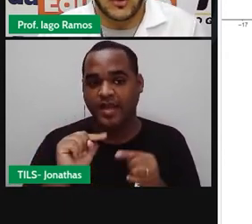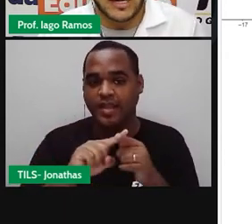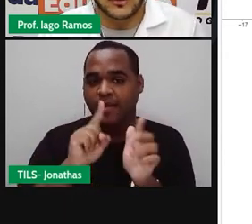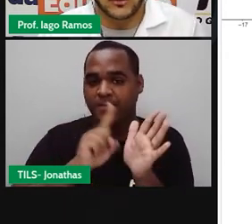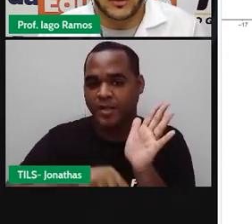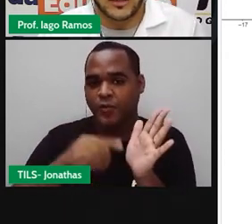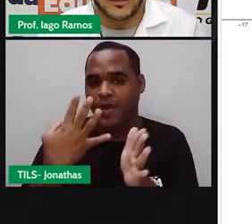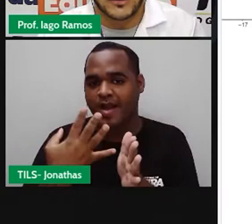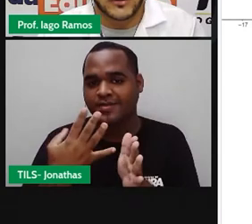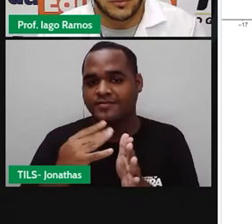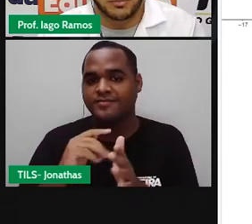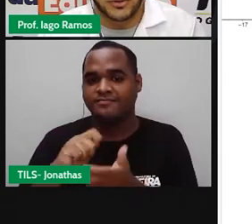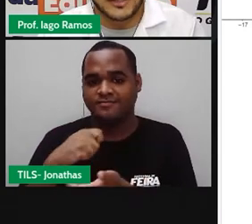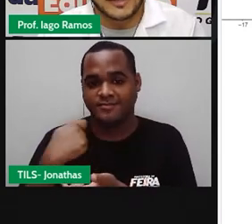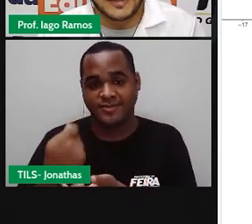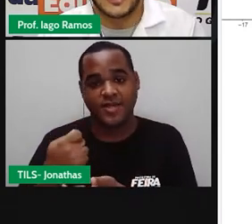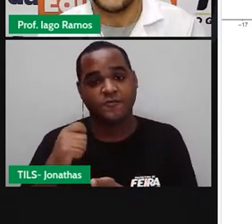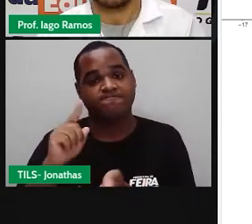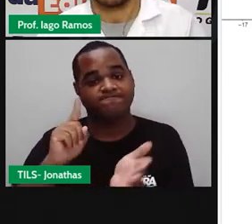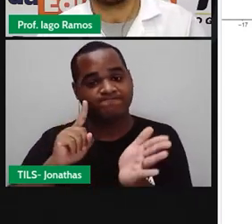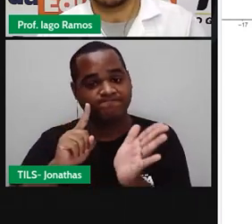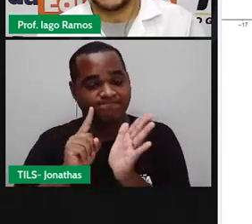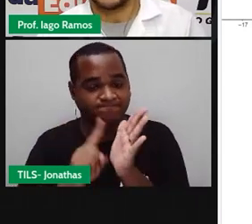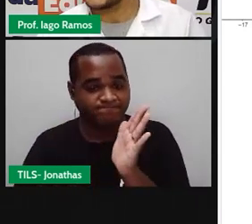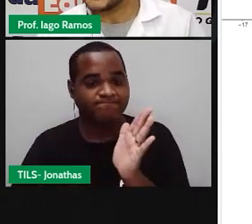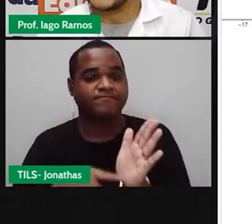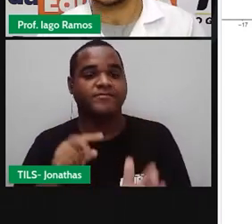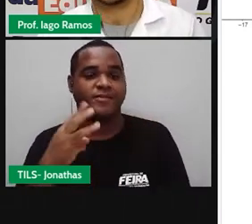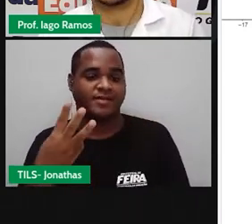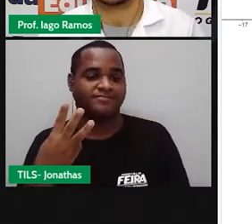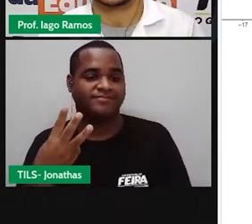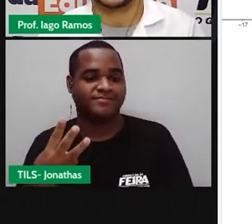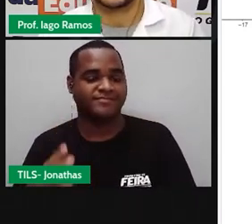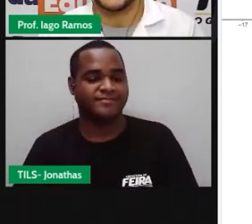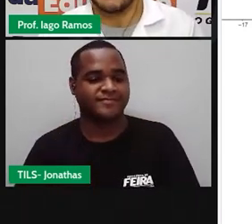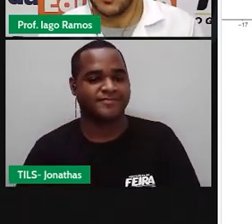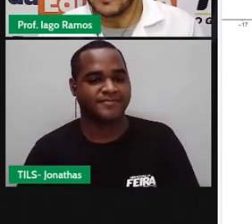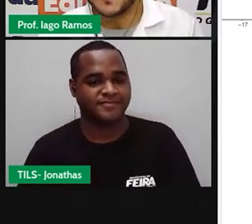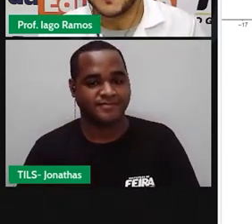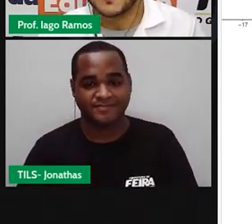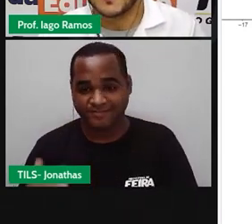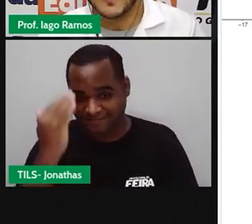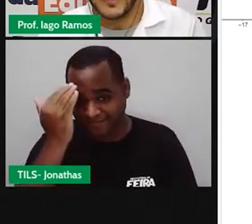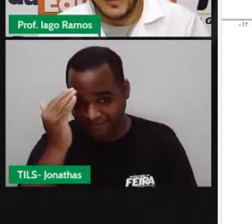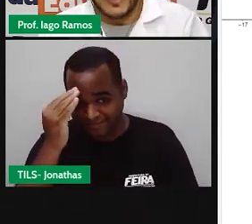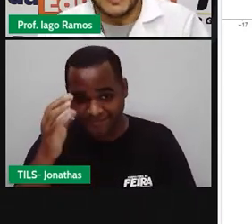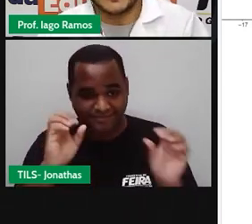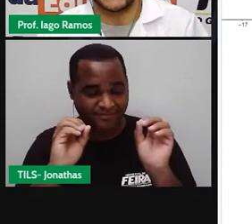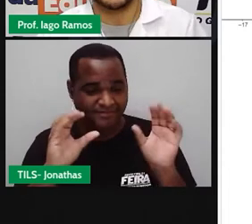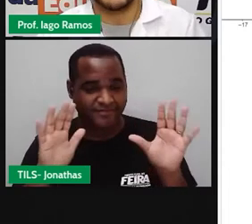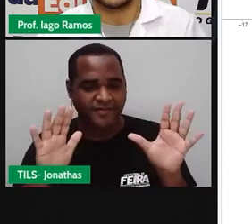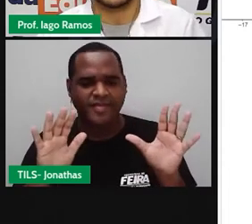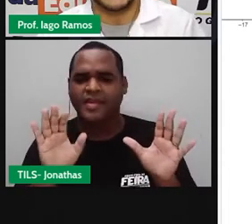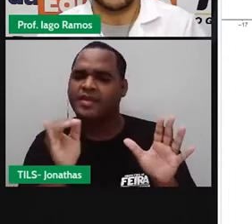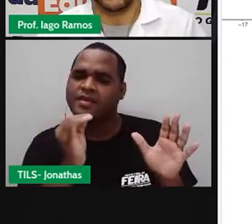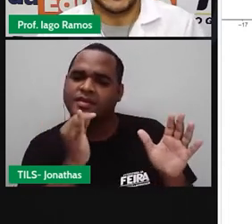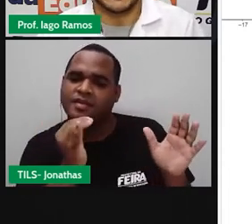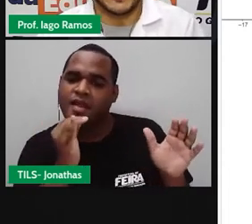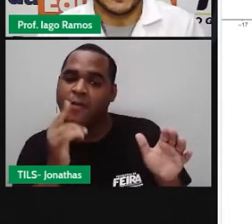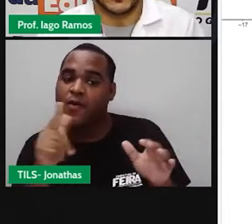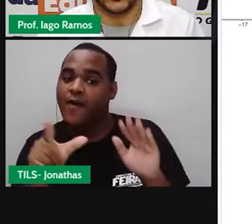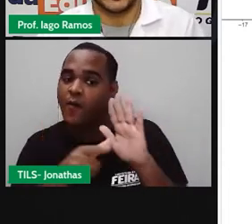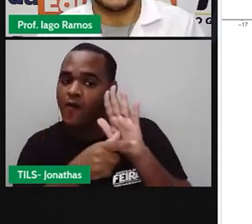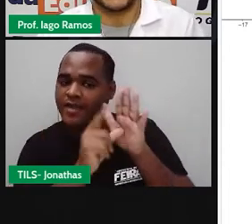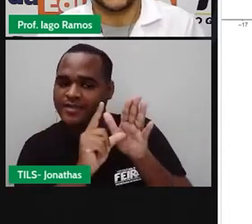menos quatro só pode ser menos três. Tá bom? E se eu te perguntar o